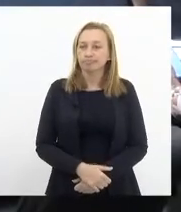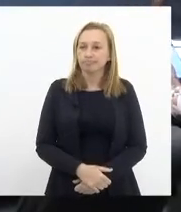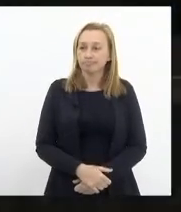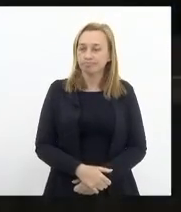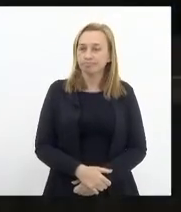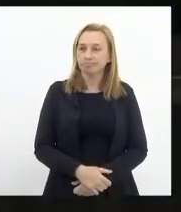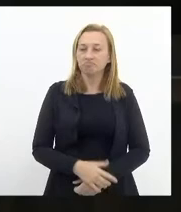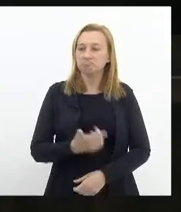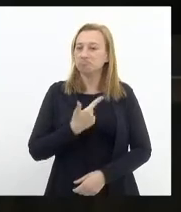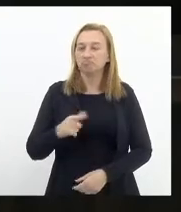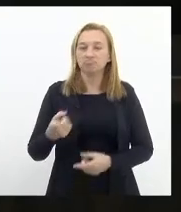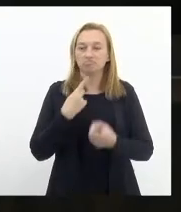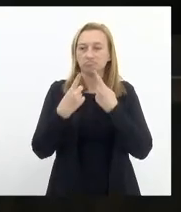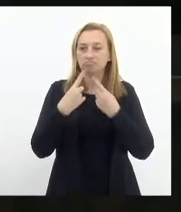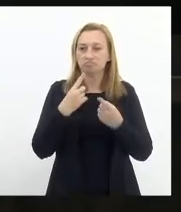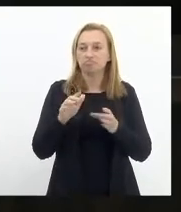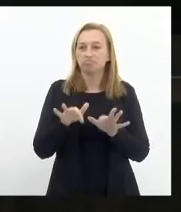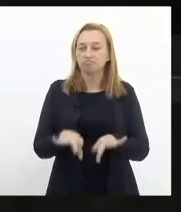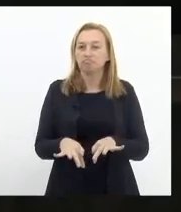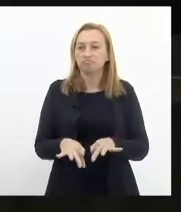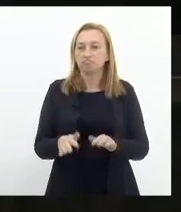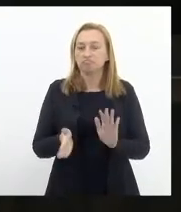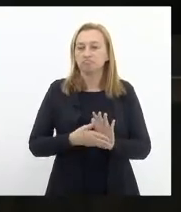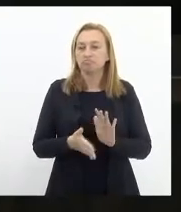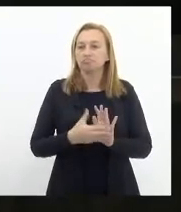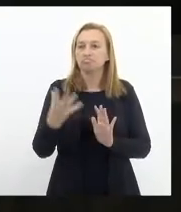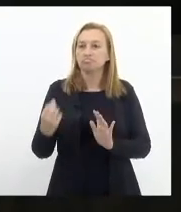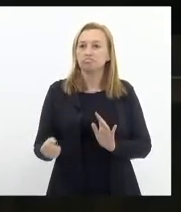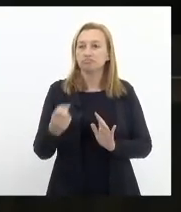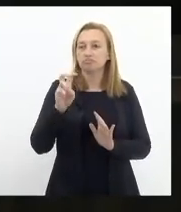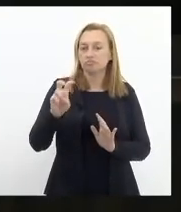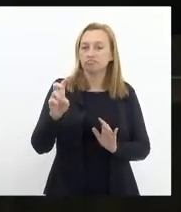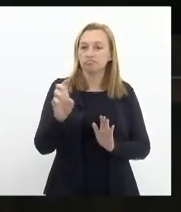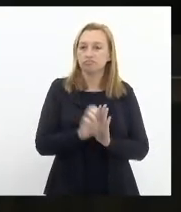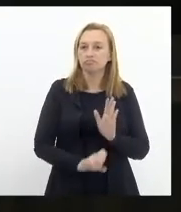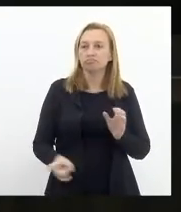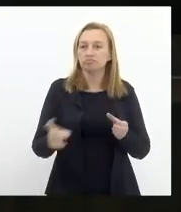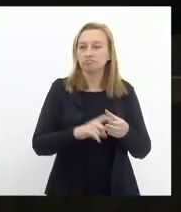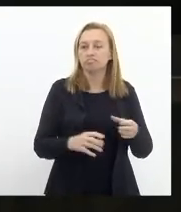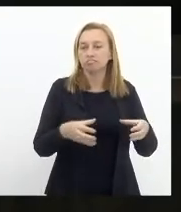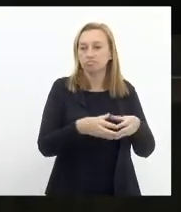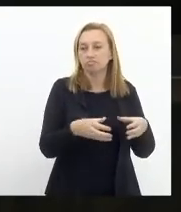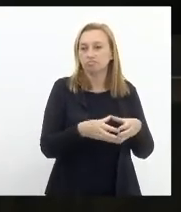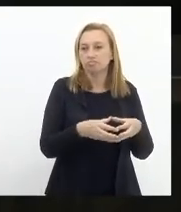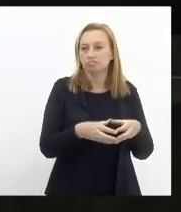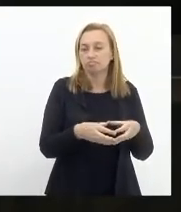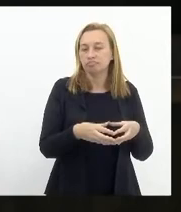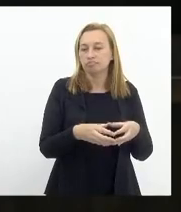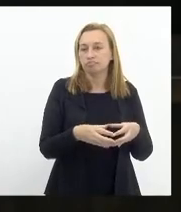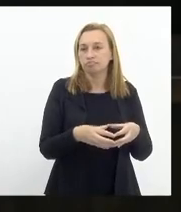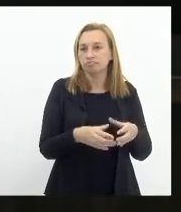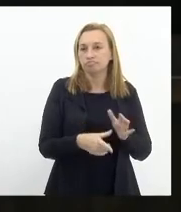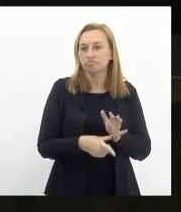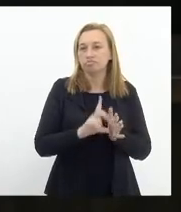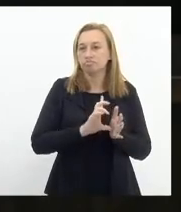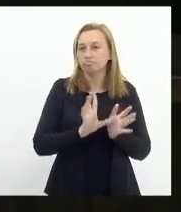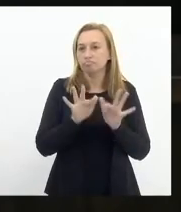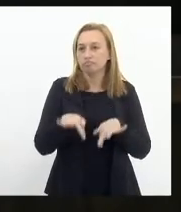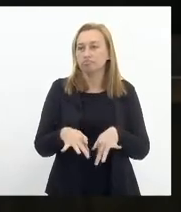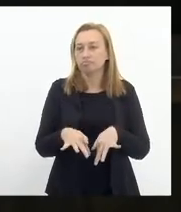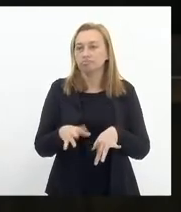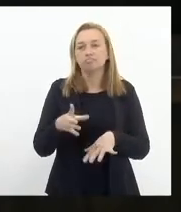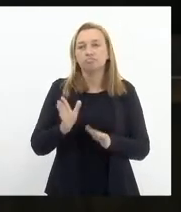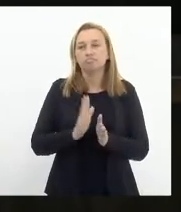não havendo quem queira discutir se é da discussão a presente proposta recebeu cinco emendas e retorna as comissões antes de encerrarmos a primeira sessão